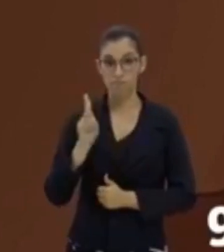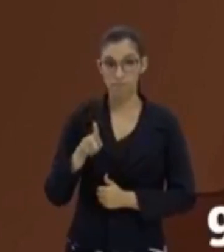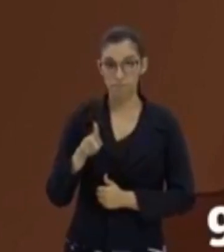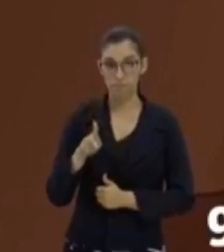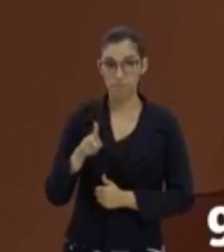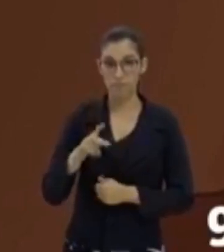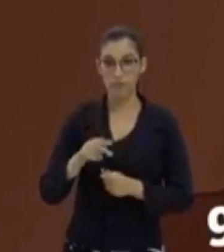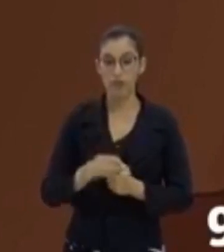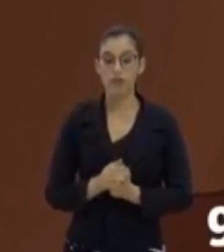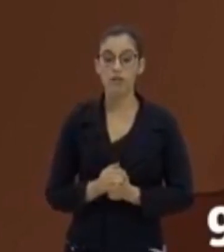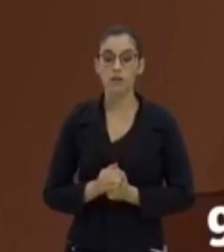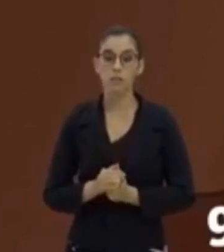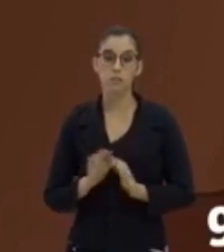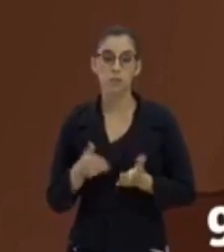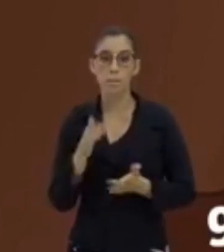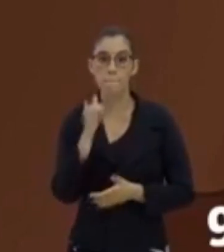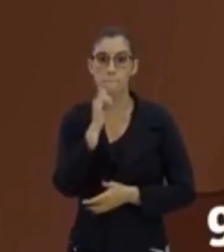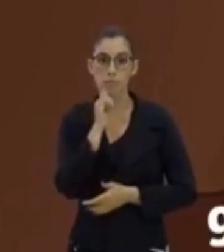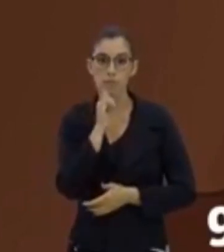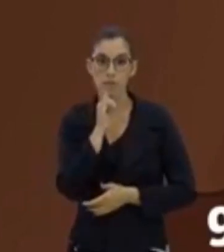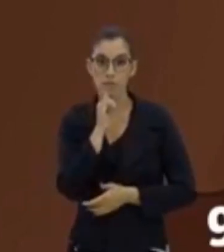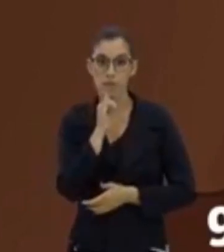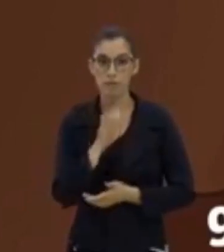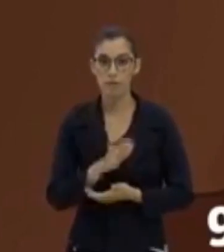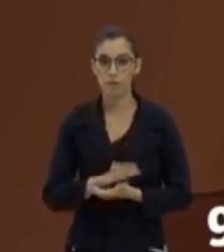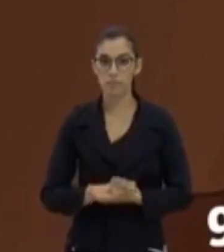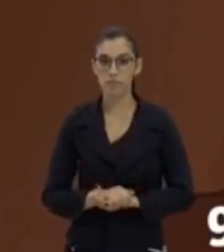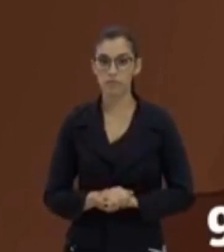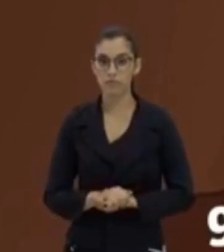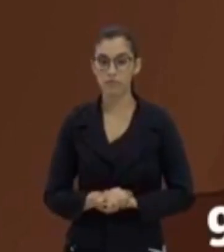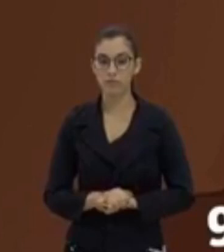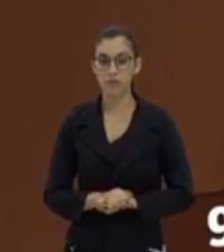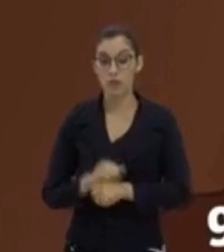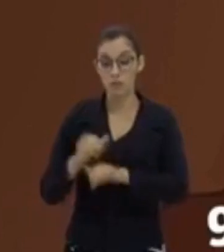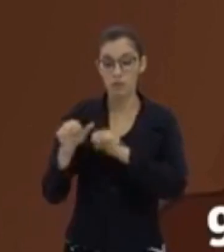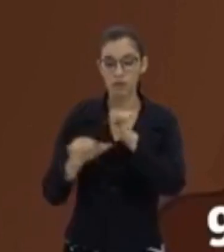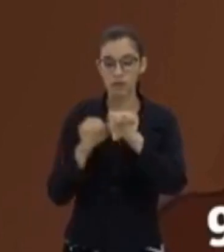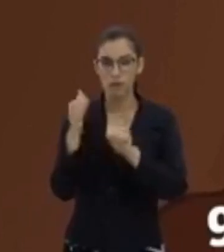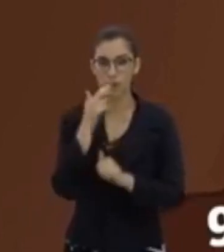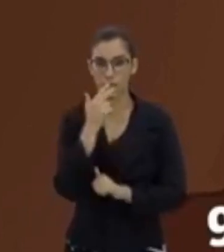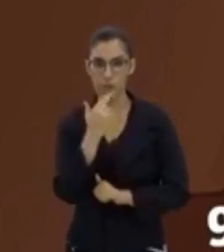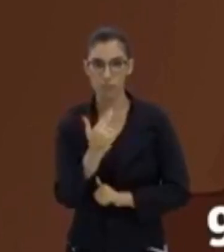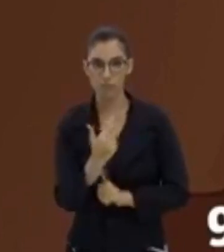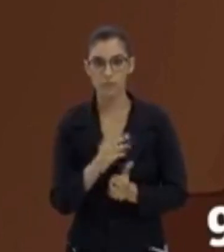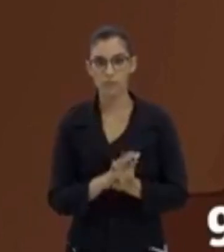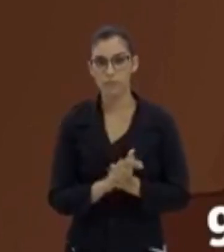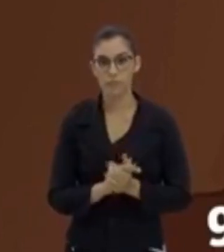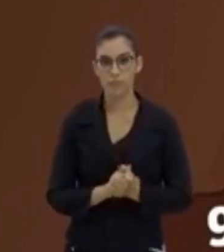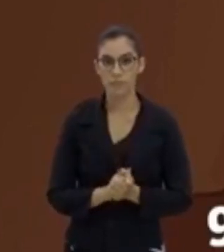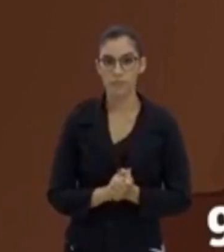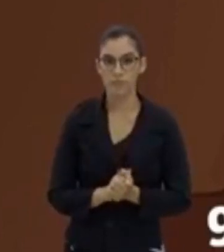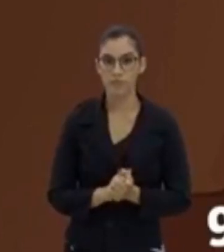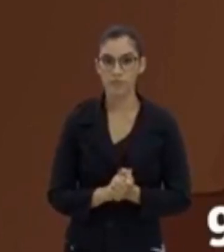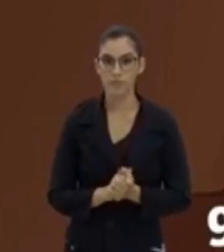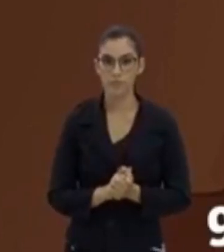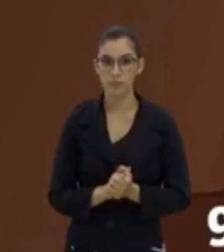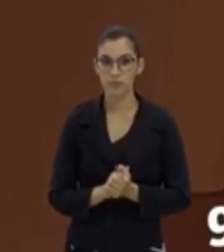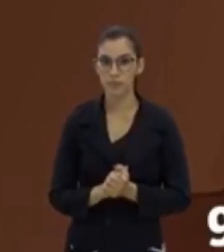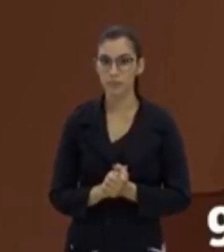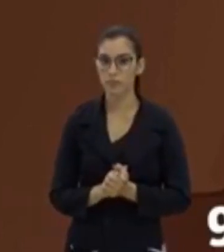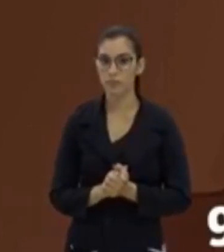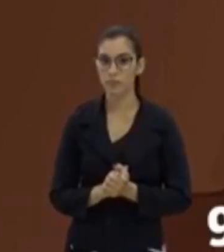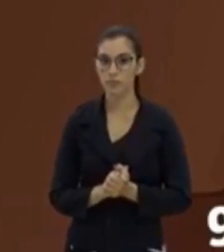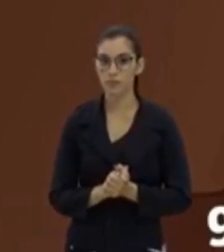exemplo... Deixa eu só trocar aqui a cor rapidinho para ficar mais claro para vocês. Se eu pegar, por exemplo, isso bem aqui.